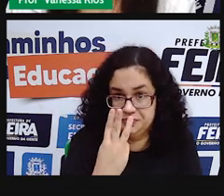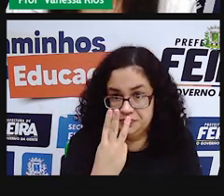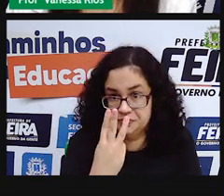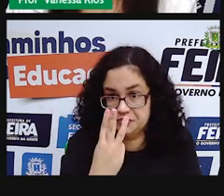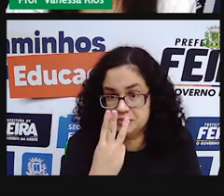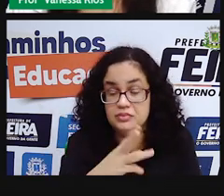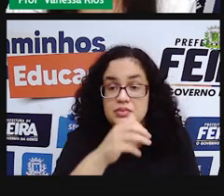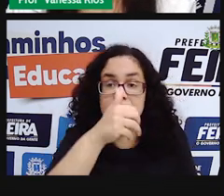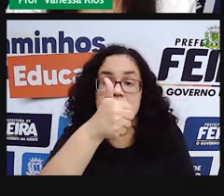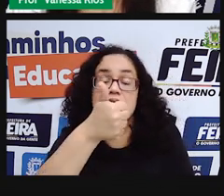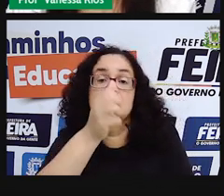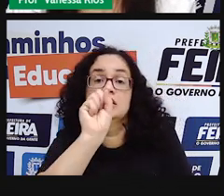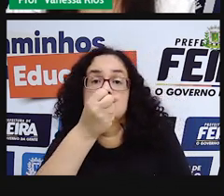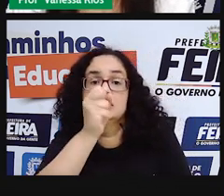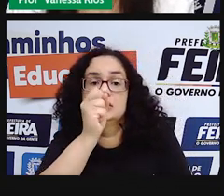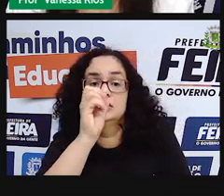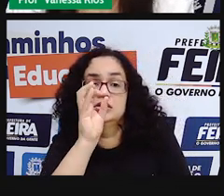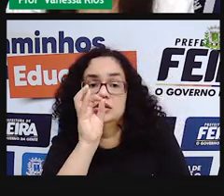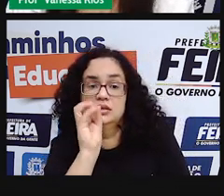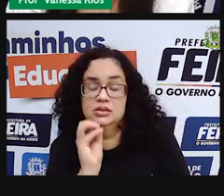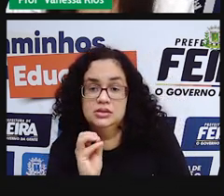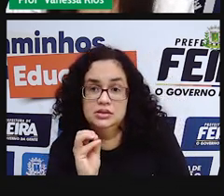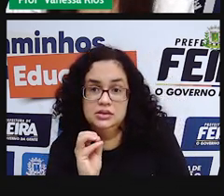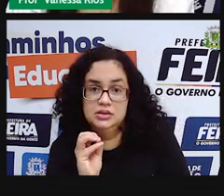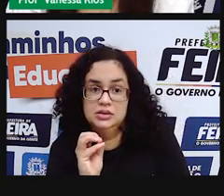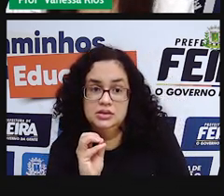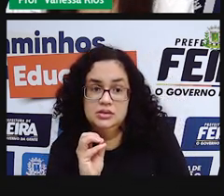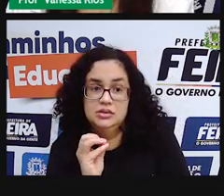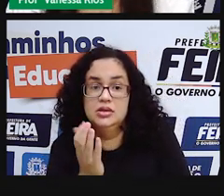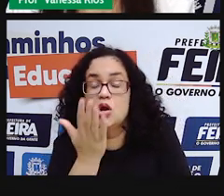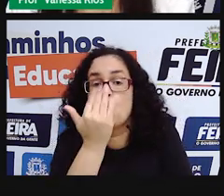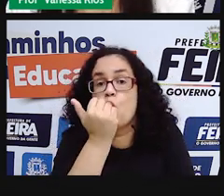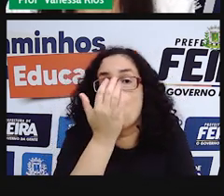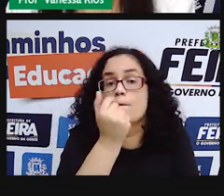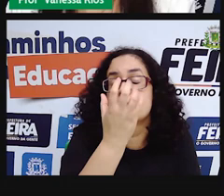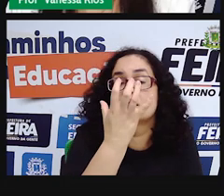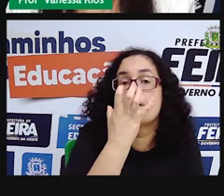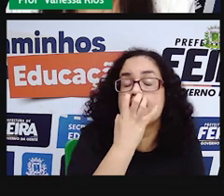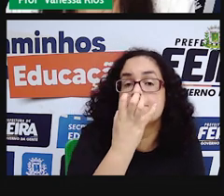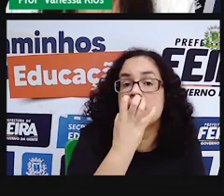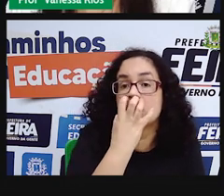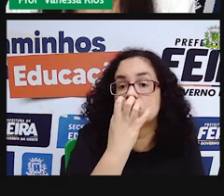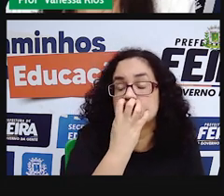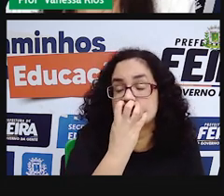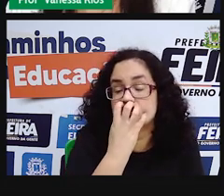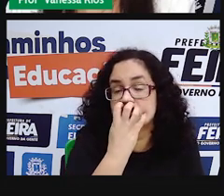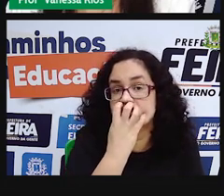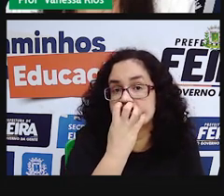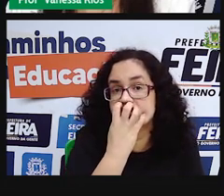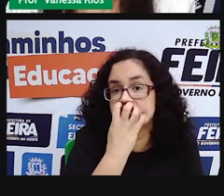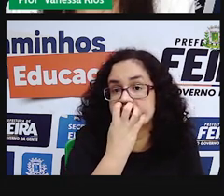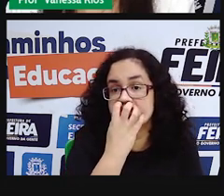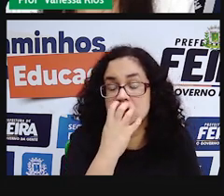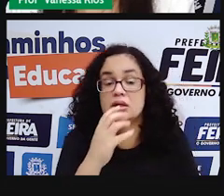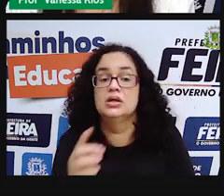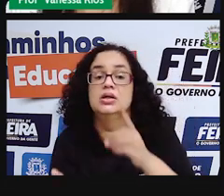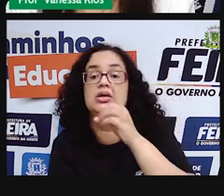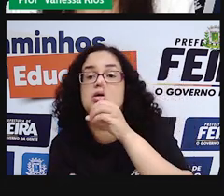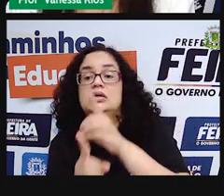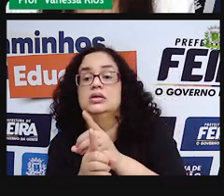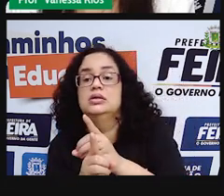vão ser gastos aí por mês, cento e oitenta pacotes de ração. Que vão dar aí, ó,